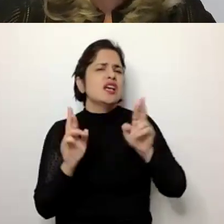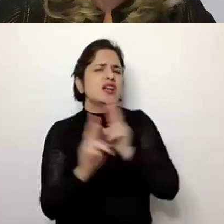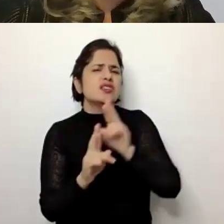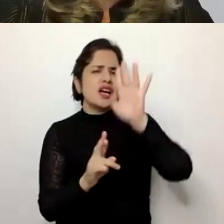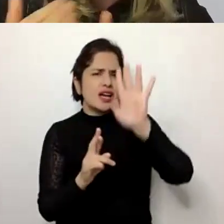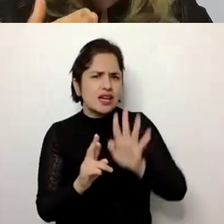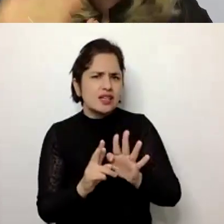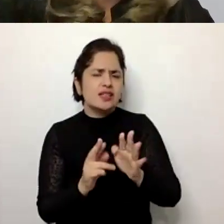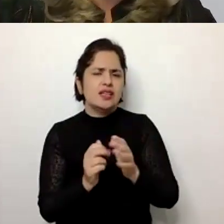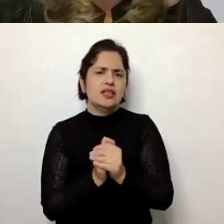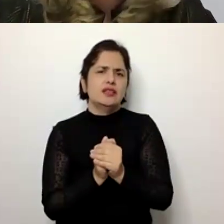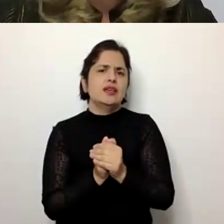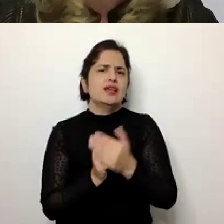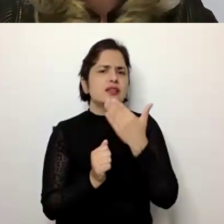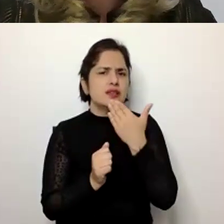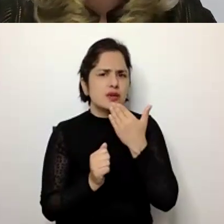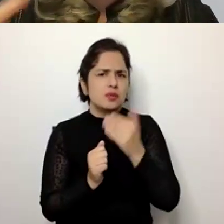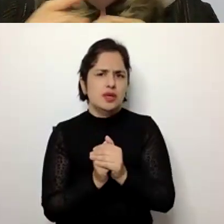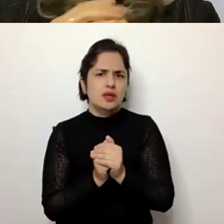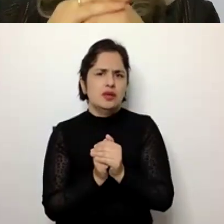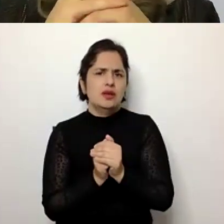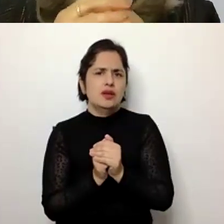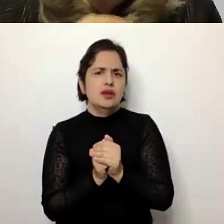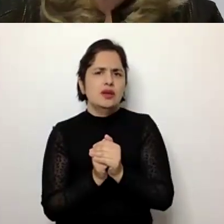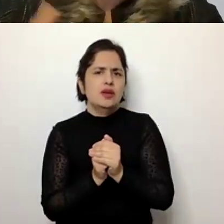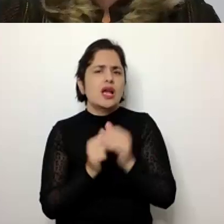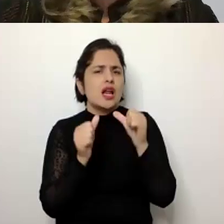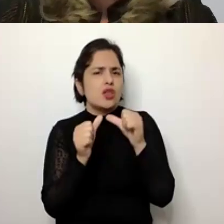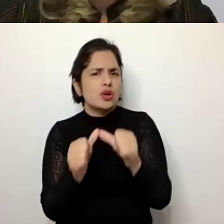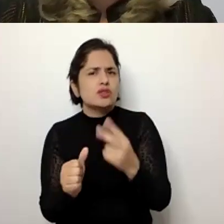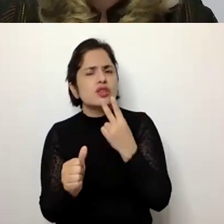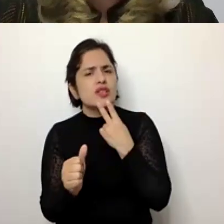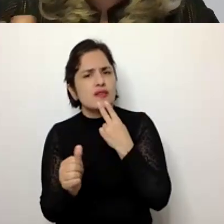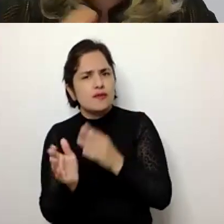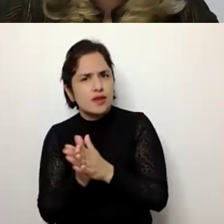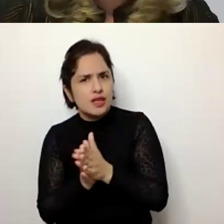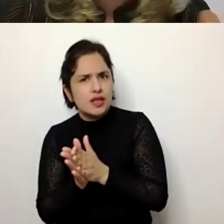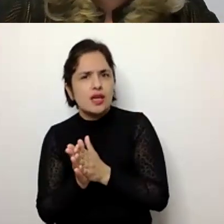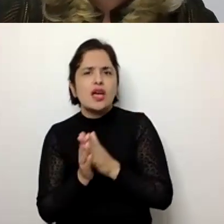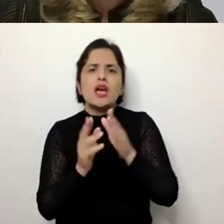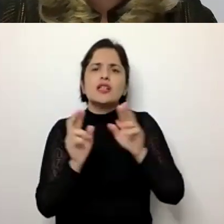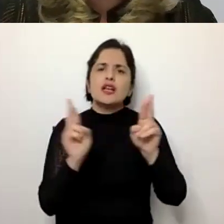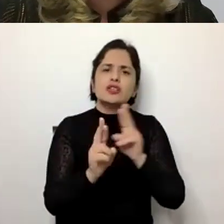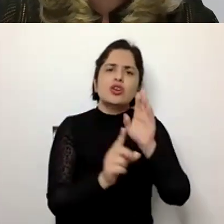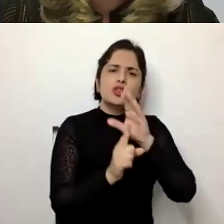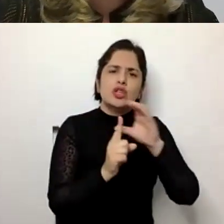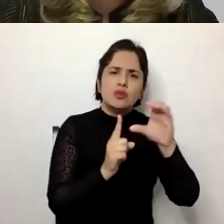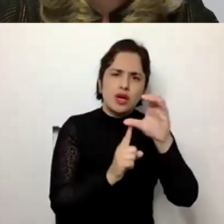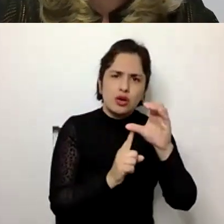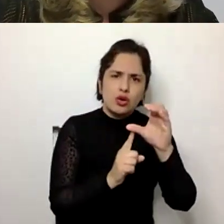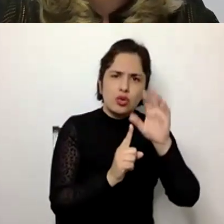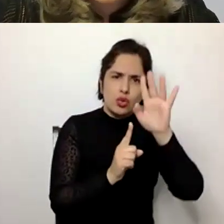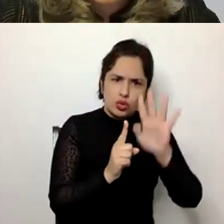envelhecimento e também a longevidade está atrelada aos aspectos culturais, como eu comecei a falar